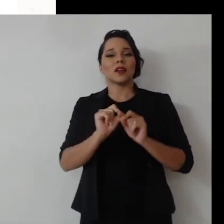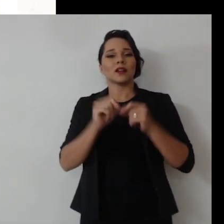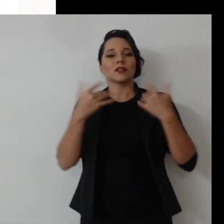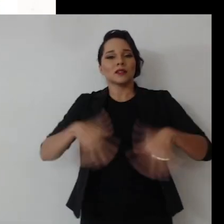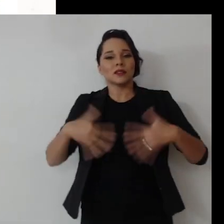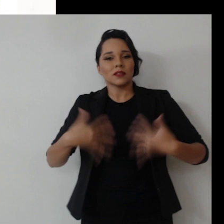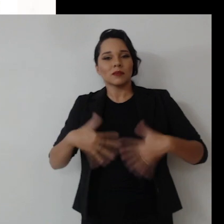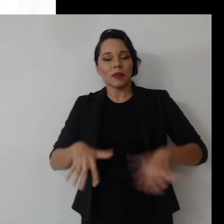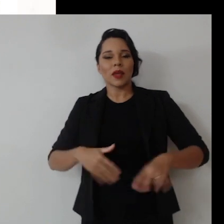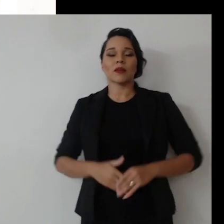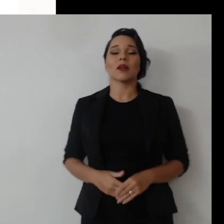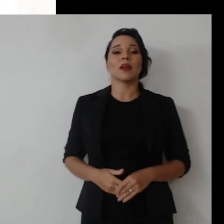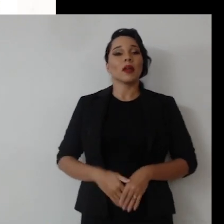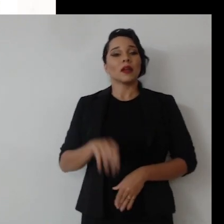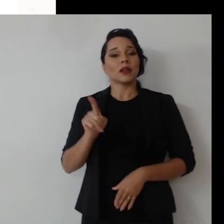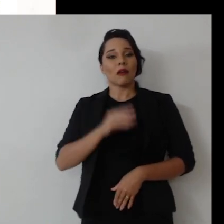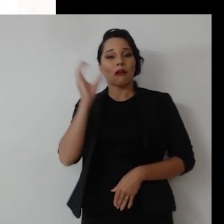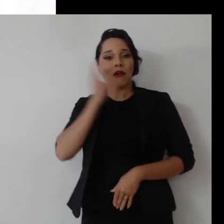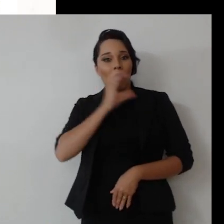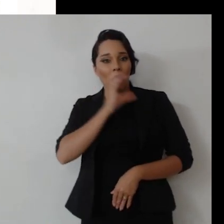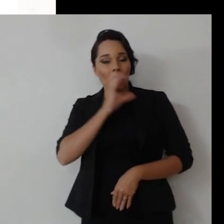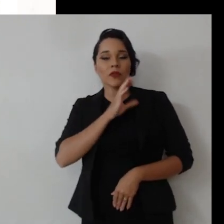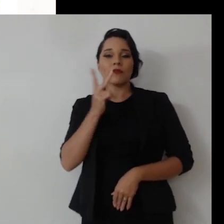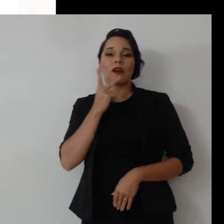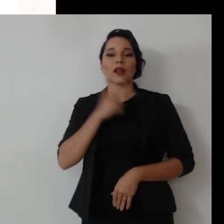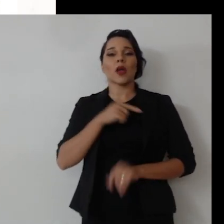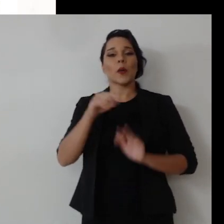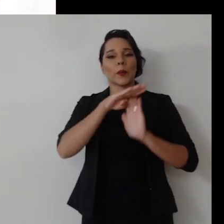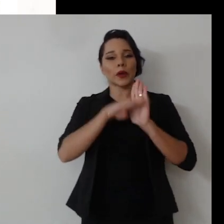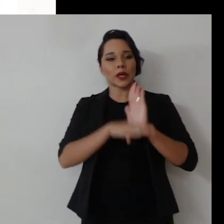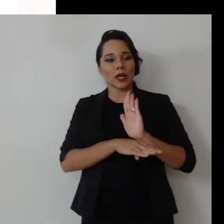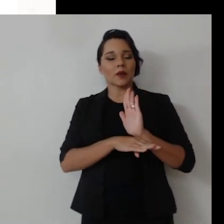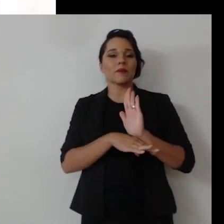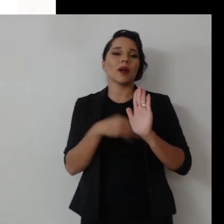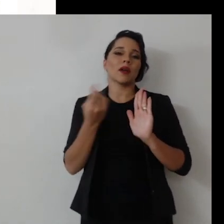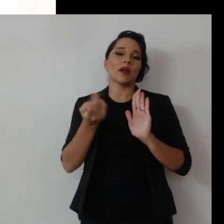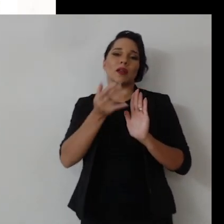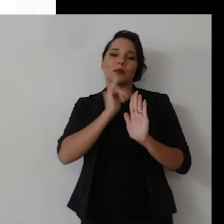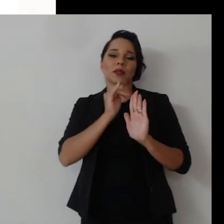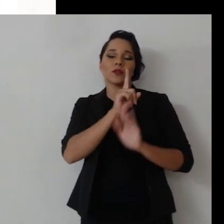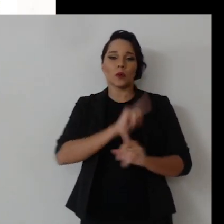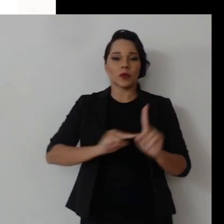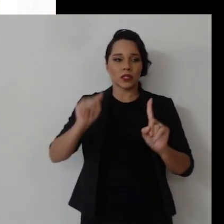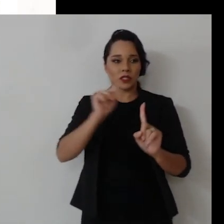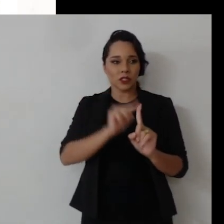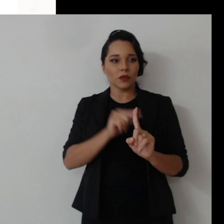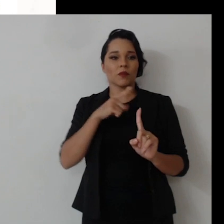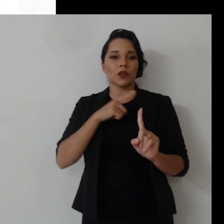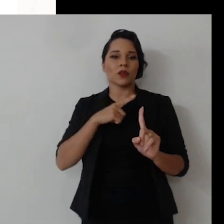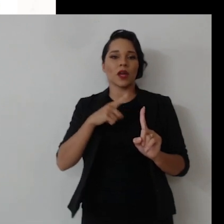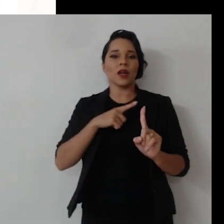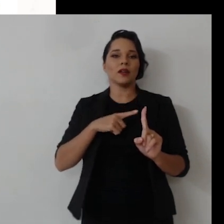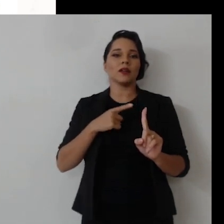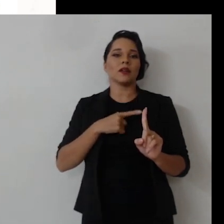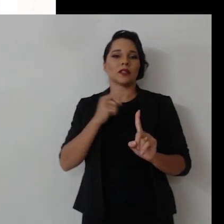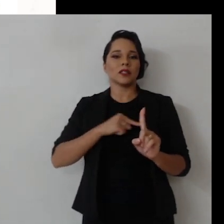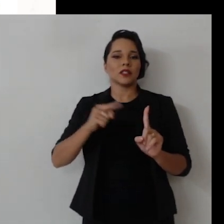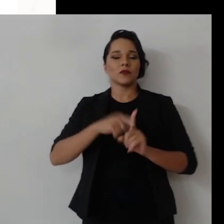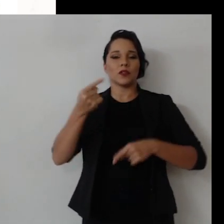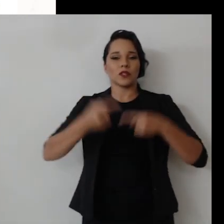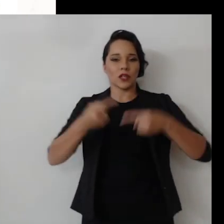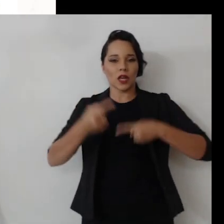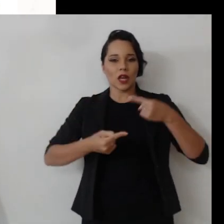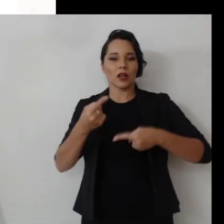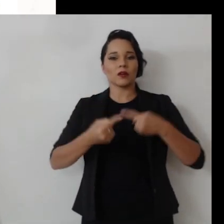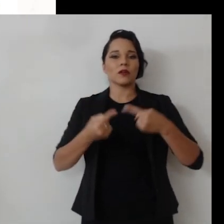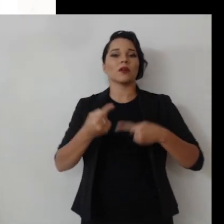e depois eu falo do PLS rapidamente, que ele um programa que tinha esse objetivo, tem esse objetivo de